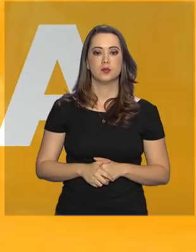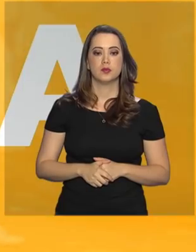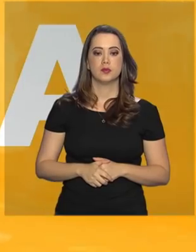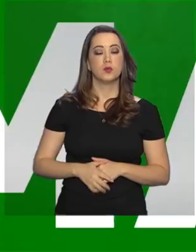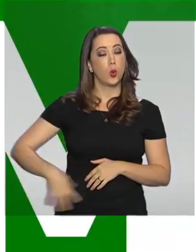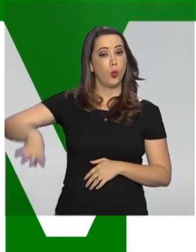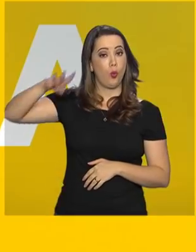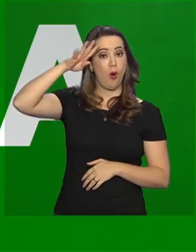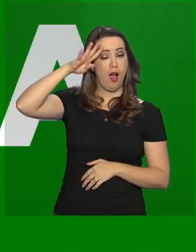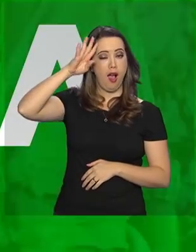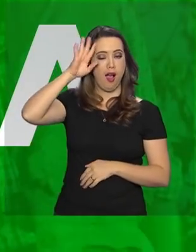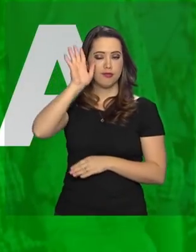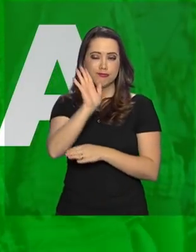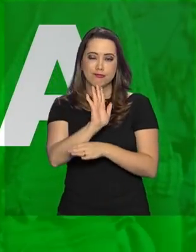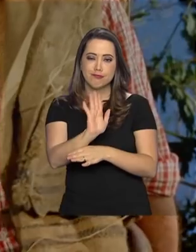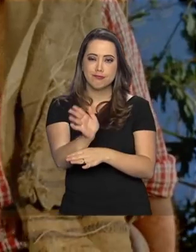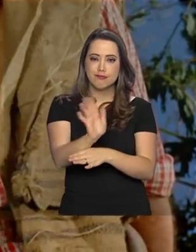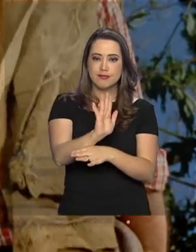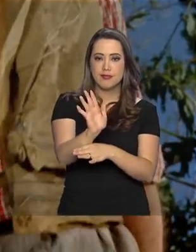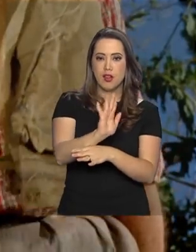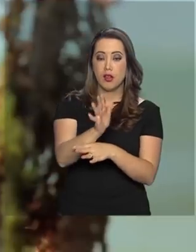Quarta, cinema.